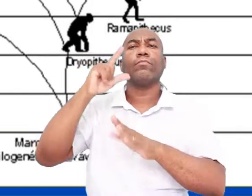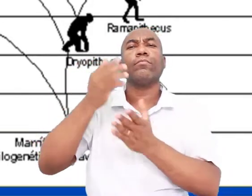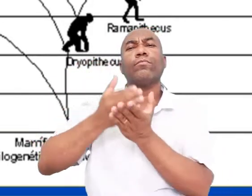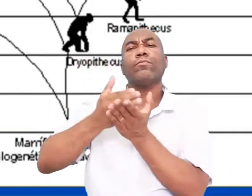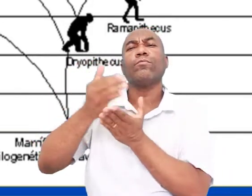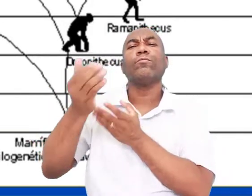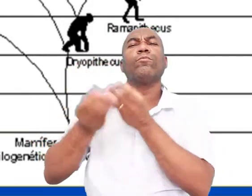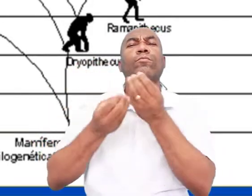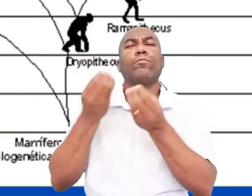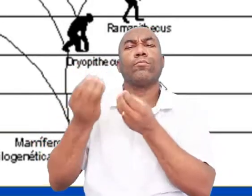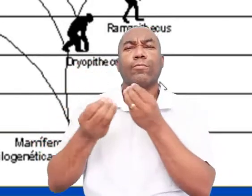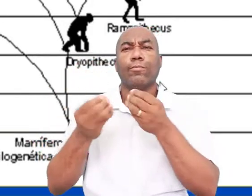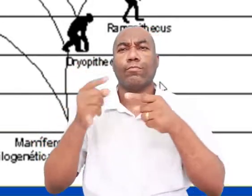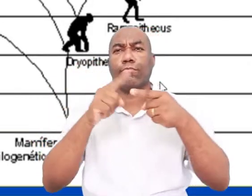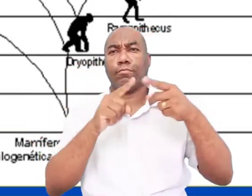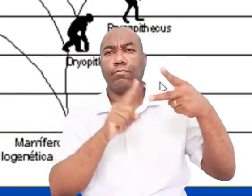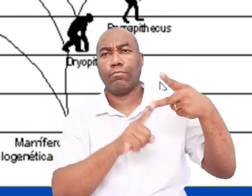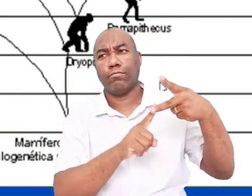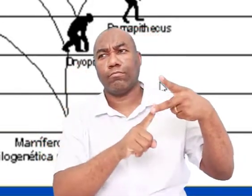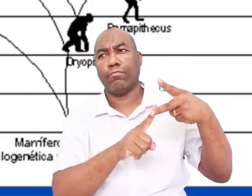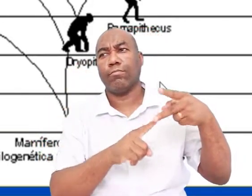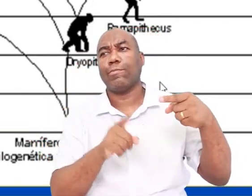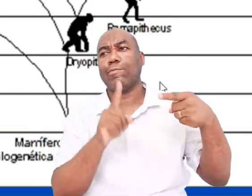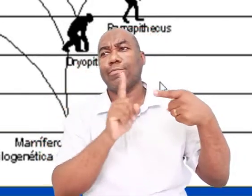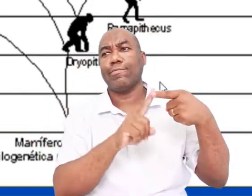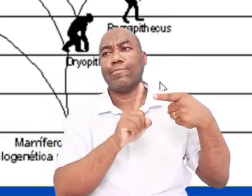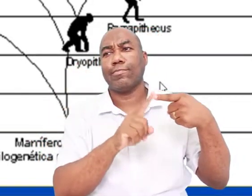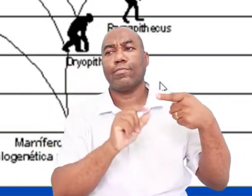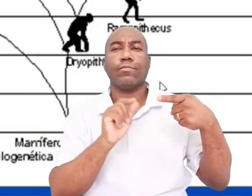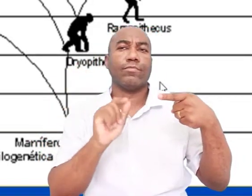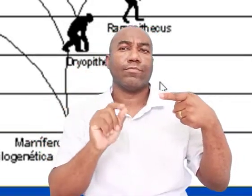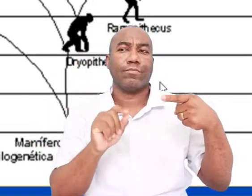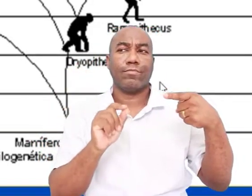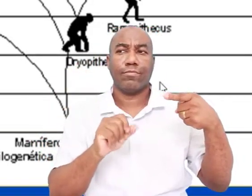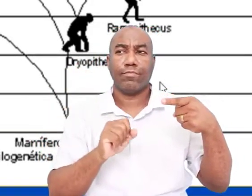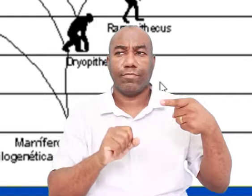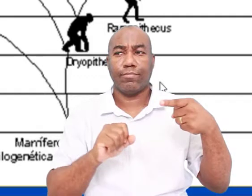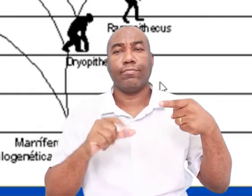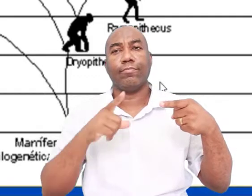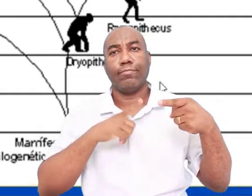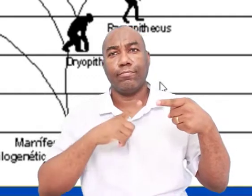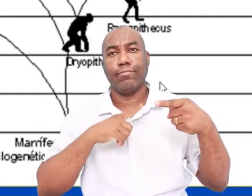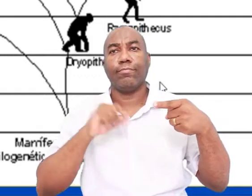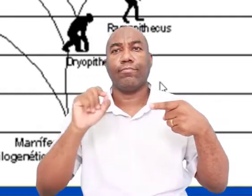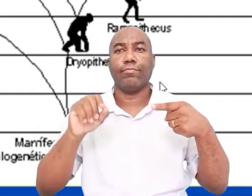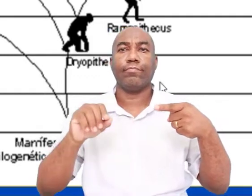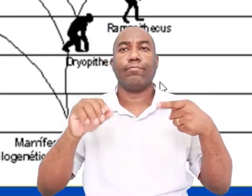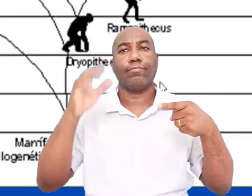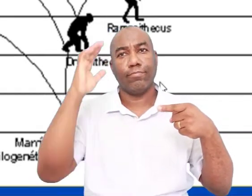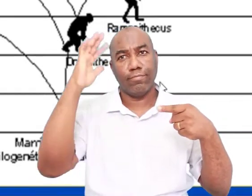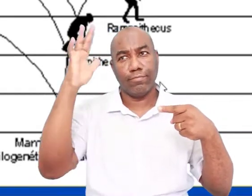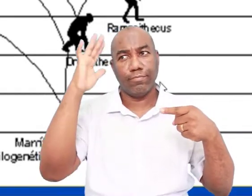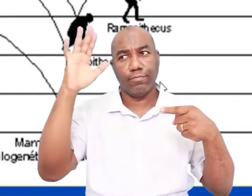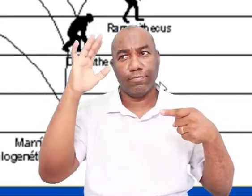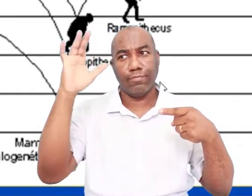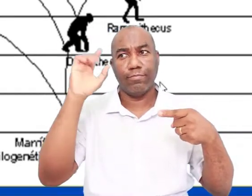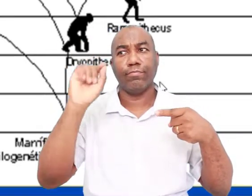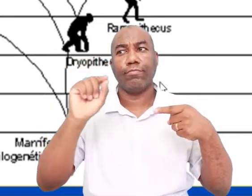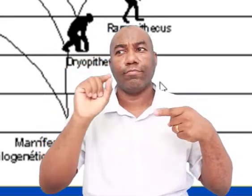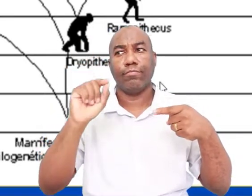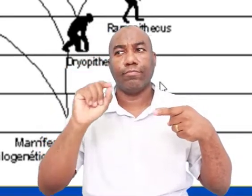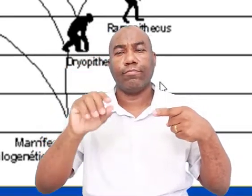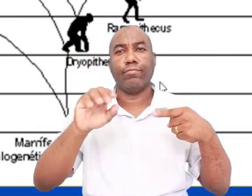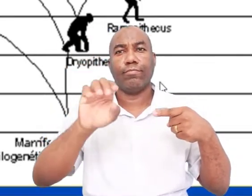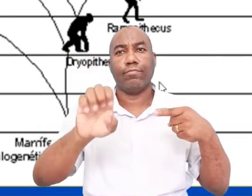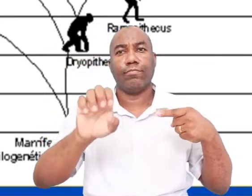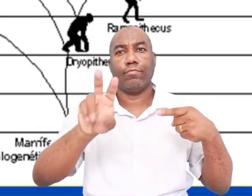duas teorias. A teoria que a gente chama de teoria da evolução, que é a teoria científica